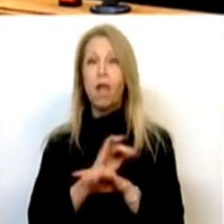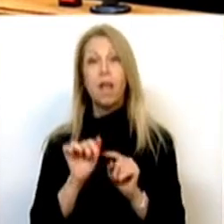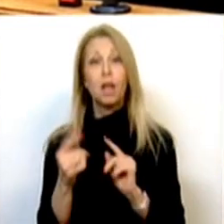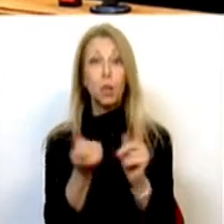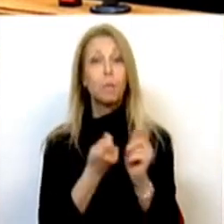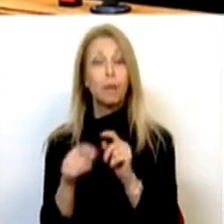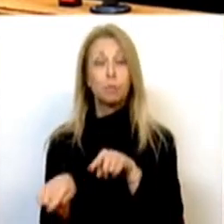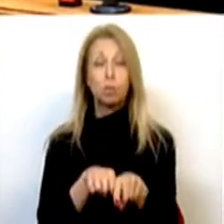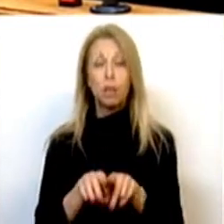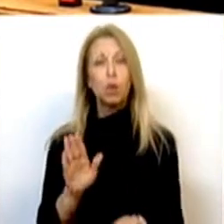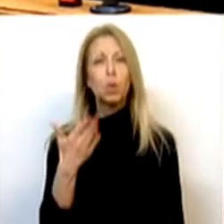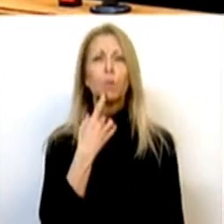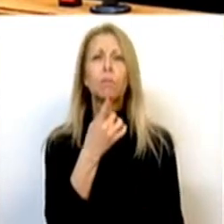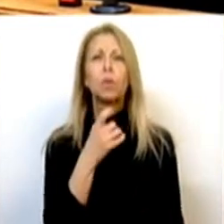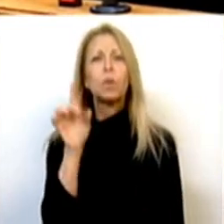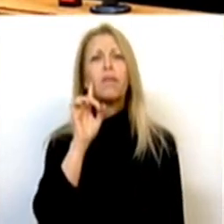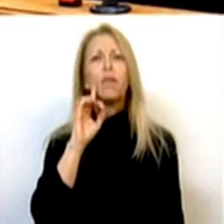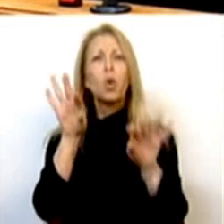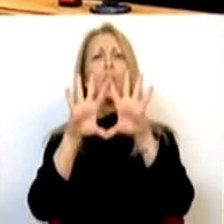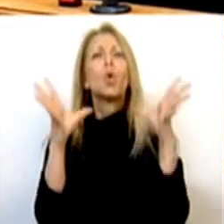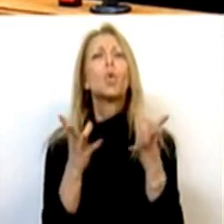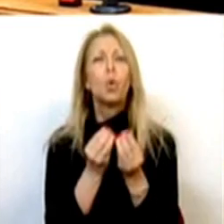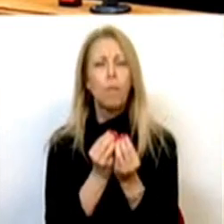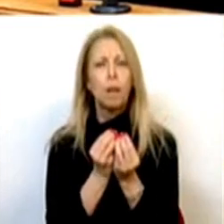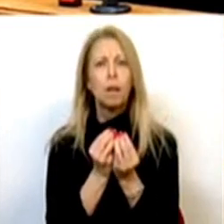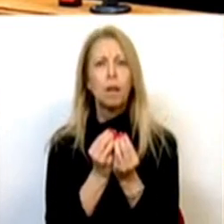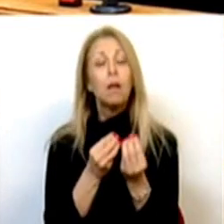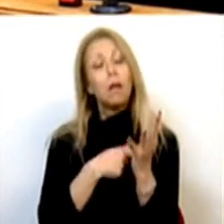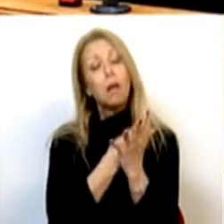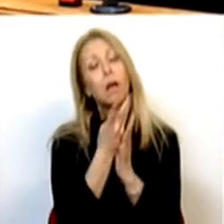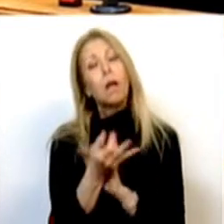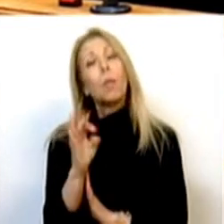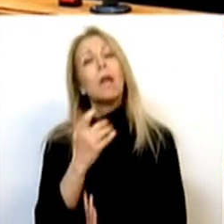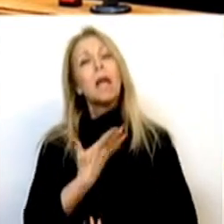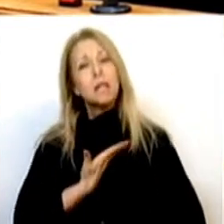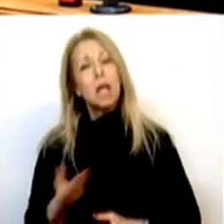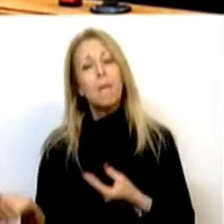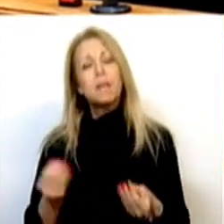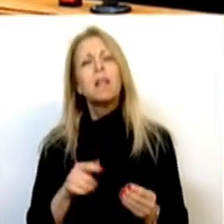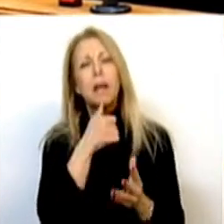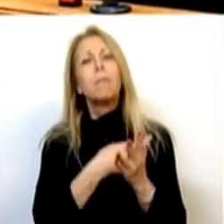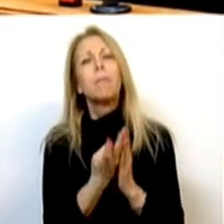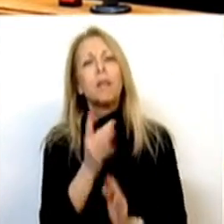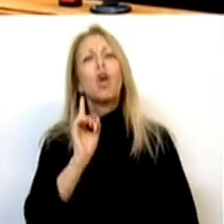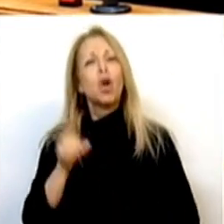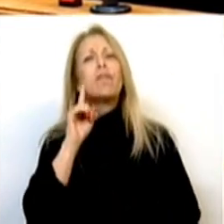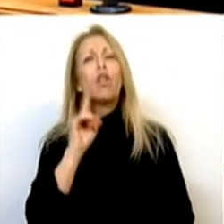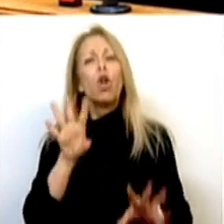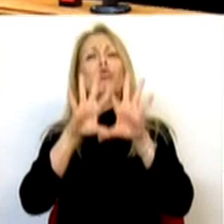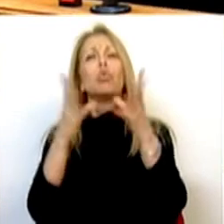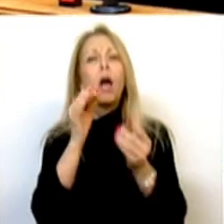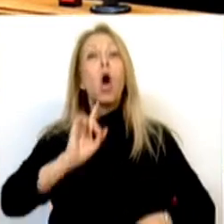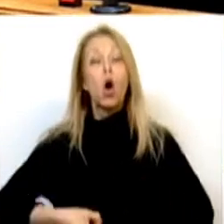pergunta. Qual o valor global do pacote que o PSD está a apresentar destas medidas? Segunda pergunta. Qual é o